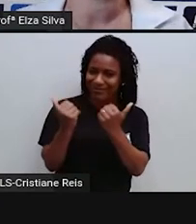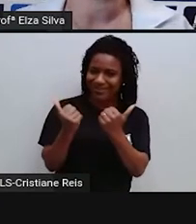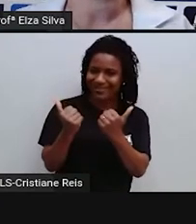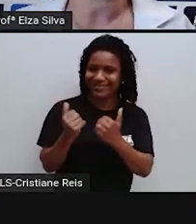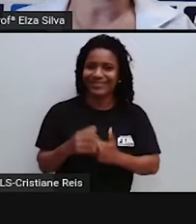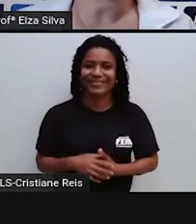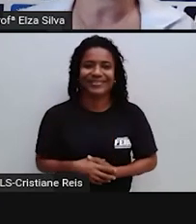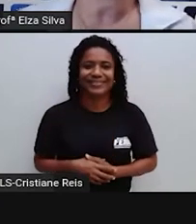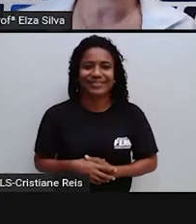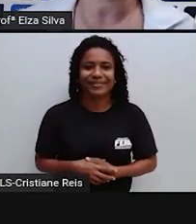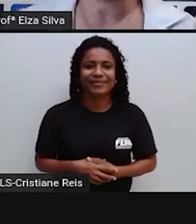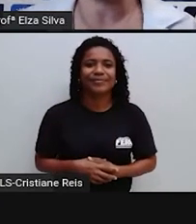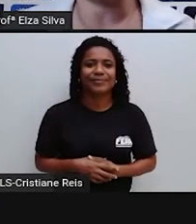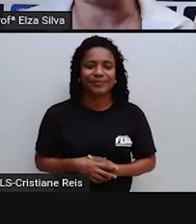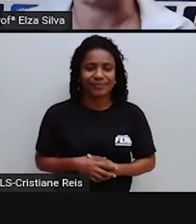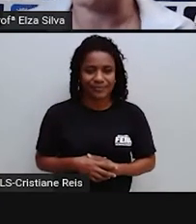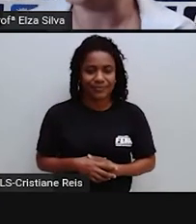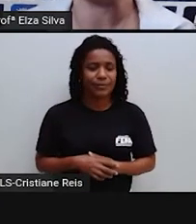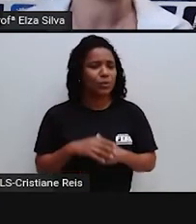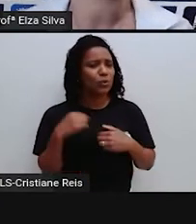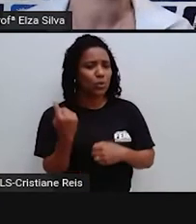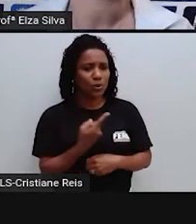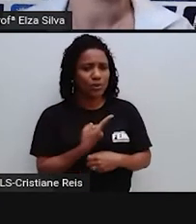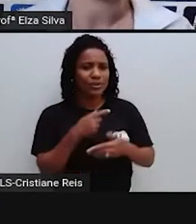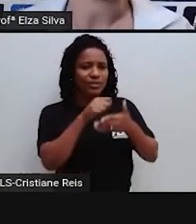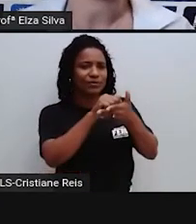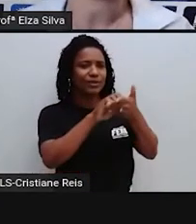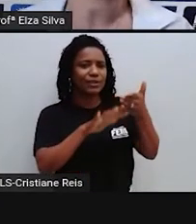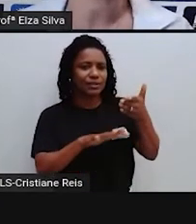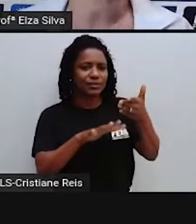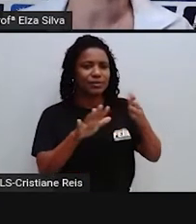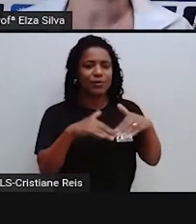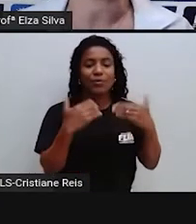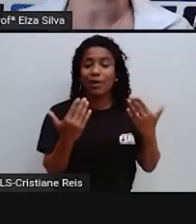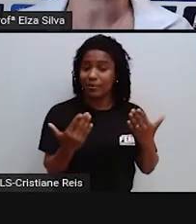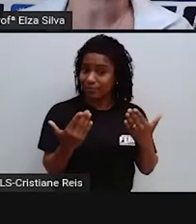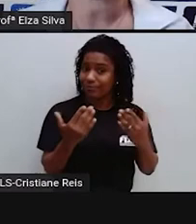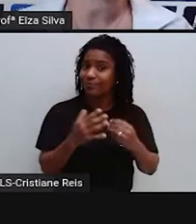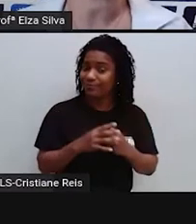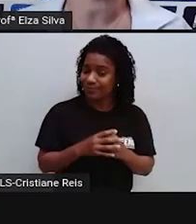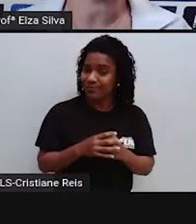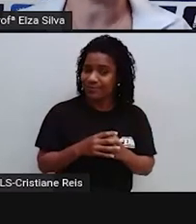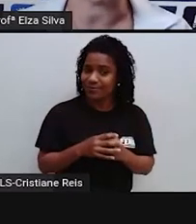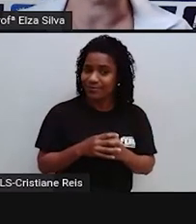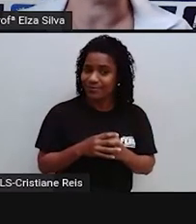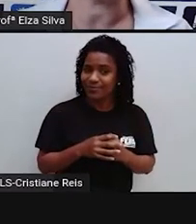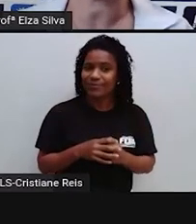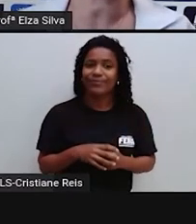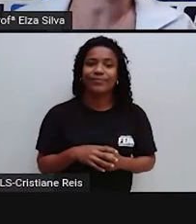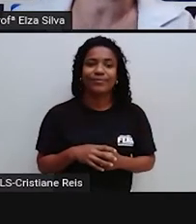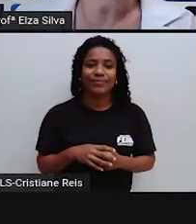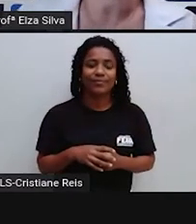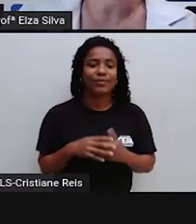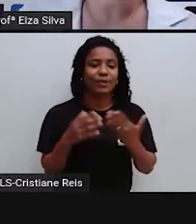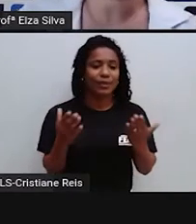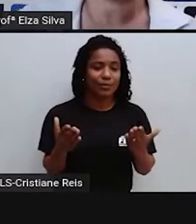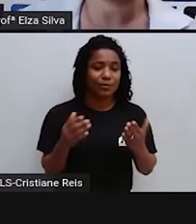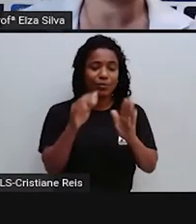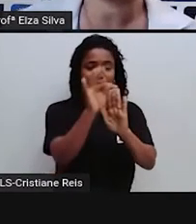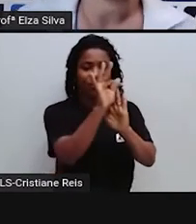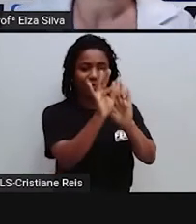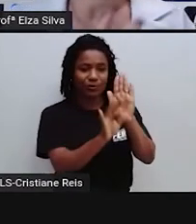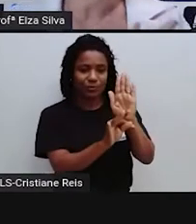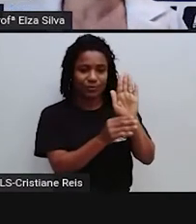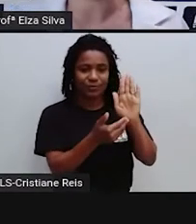Então qual é A nossa tarefa A go to the text Answer the question Então de acordo Com esse